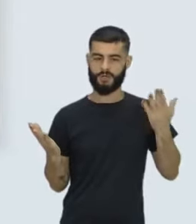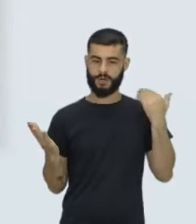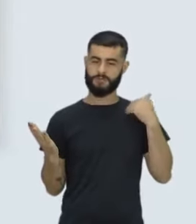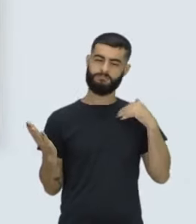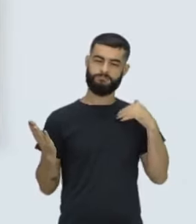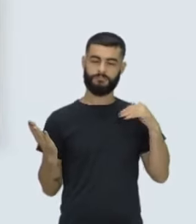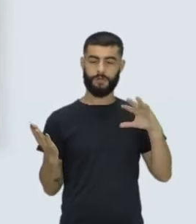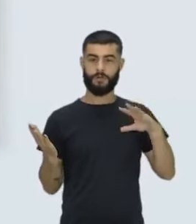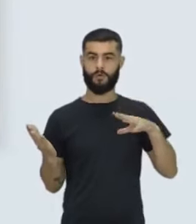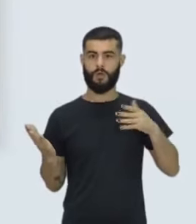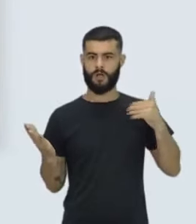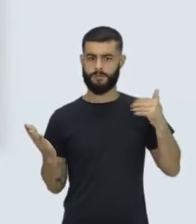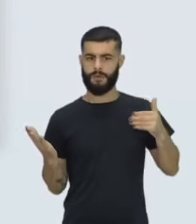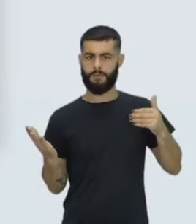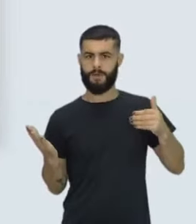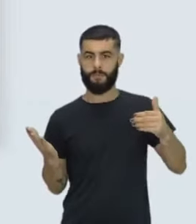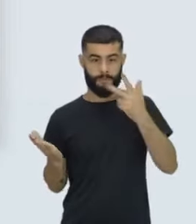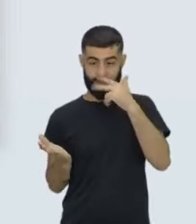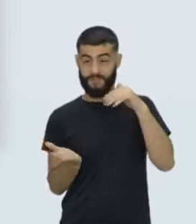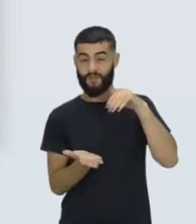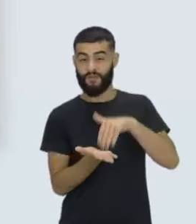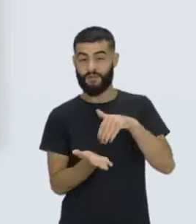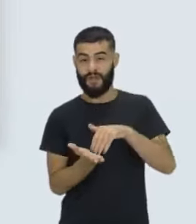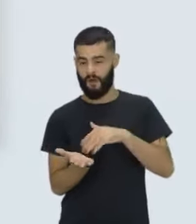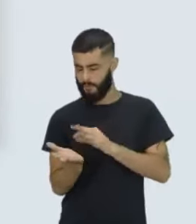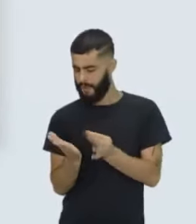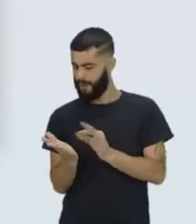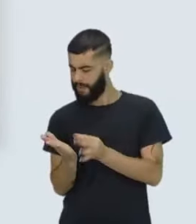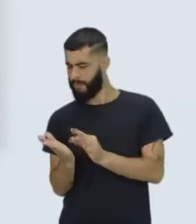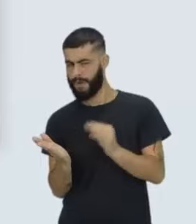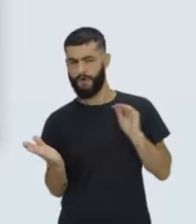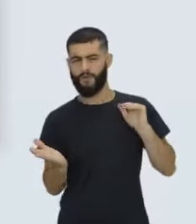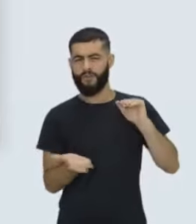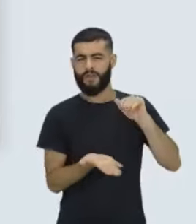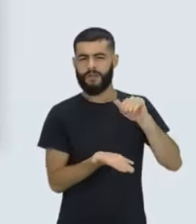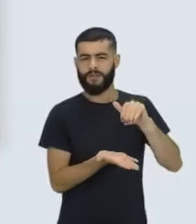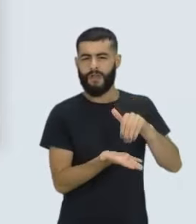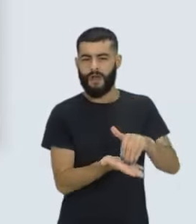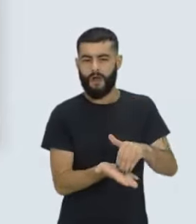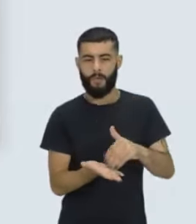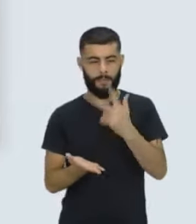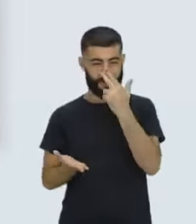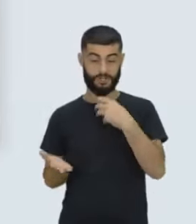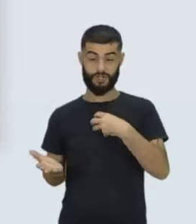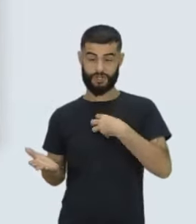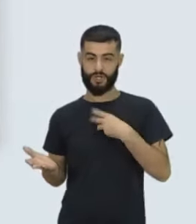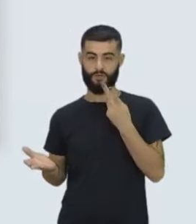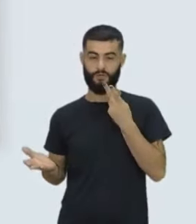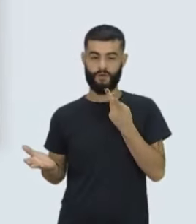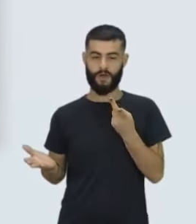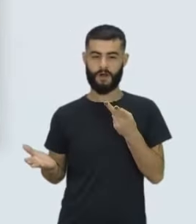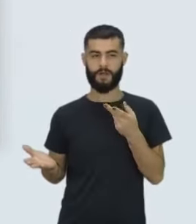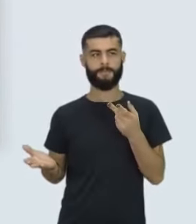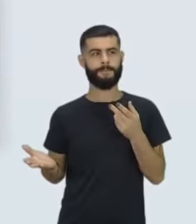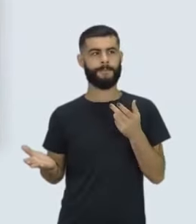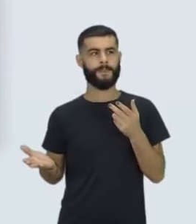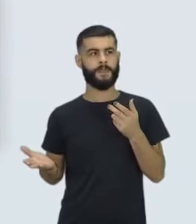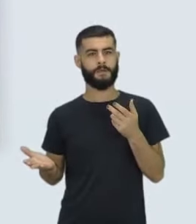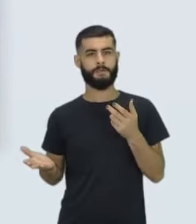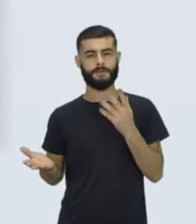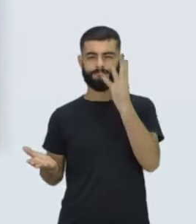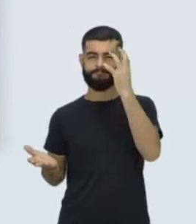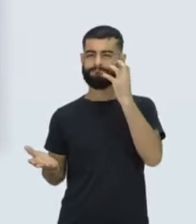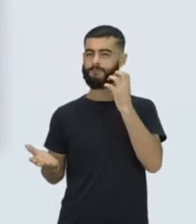na metade do livro, no final do livro, portanto, ela já está com uma dicção mais, assim, não digo raivosa, mas é uma